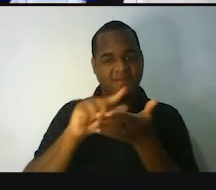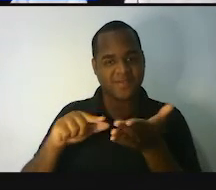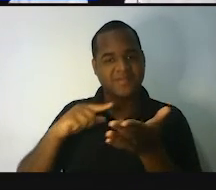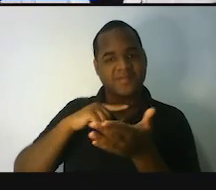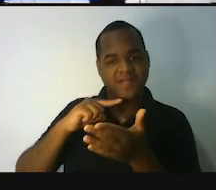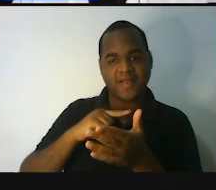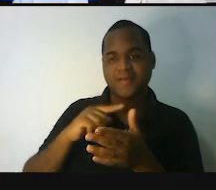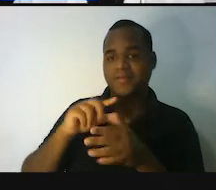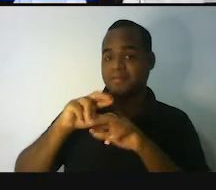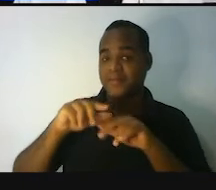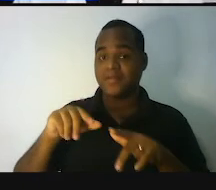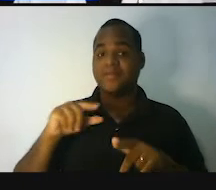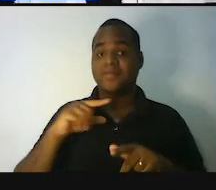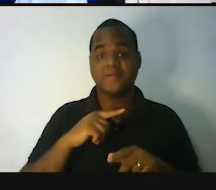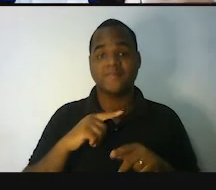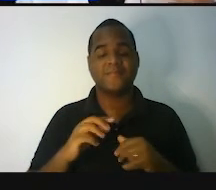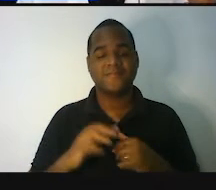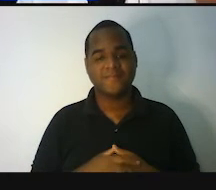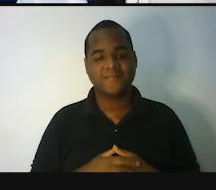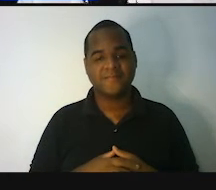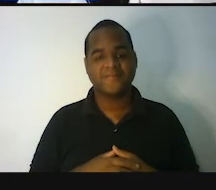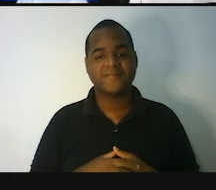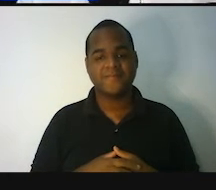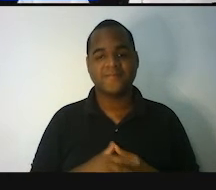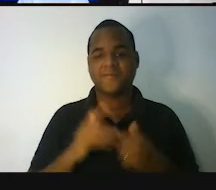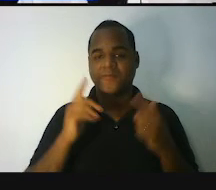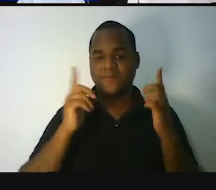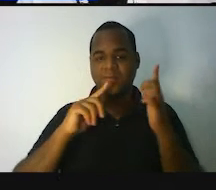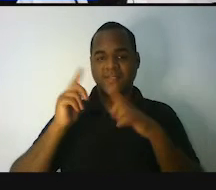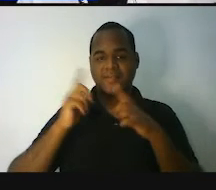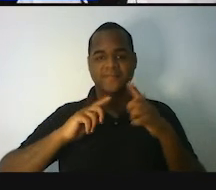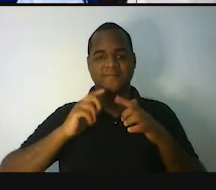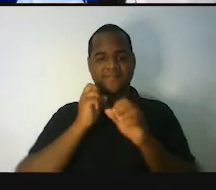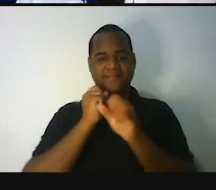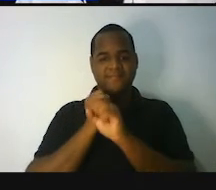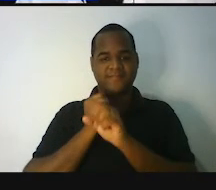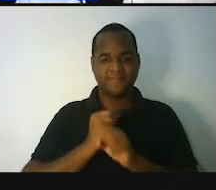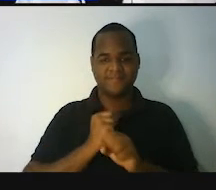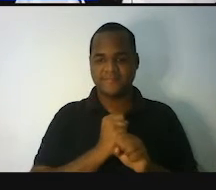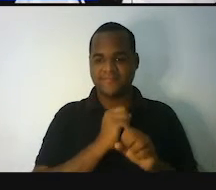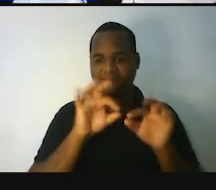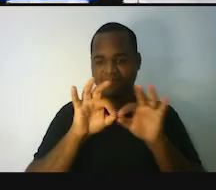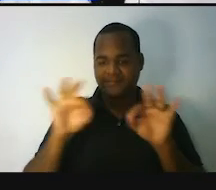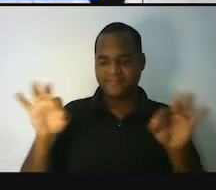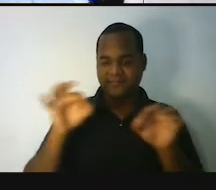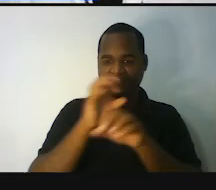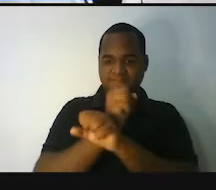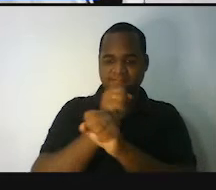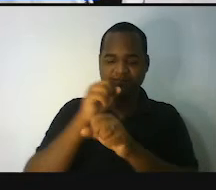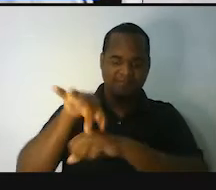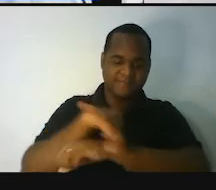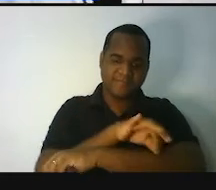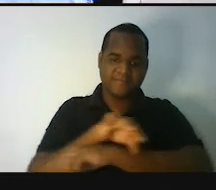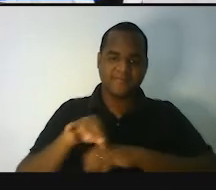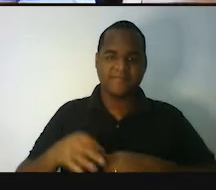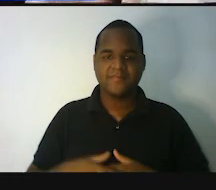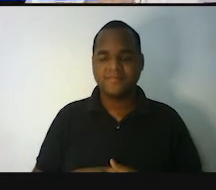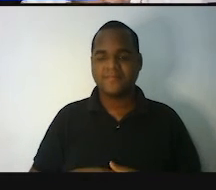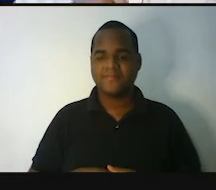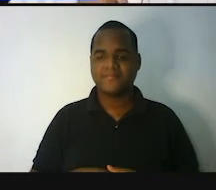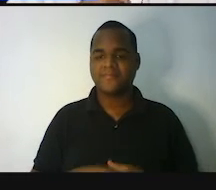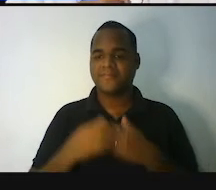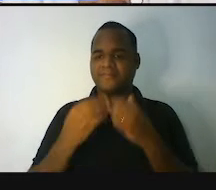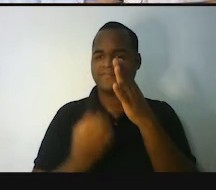objetos, enfim, que você consegue medir. Tá? Bom, como